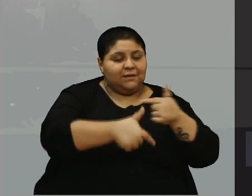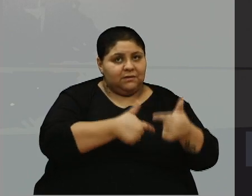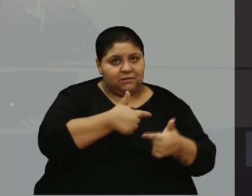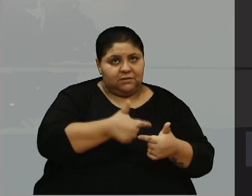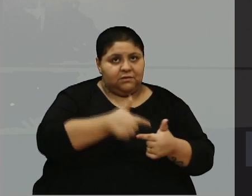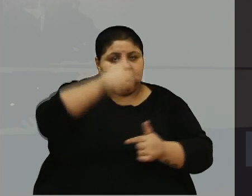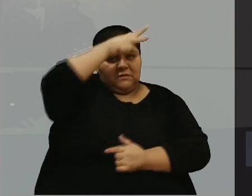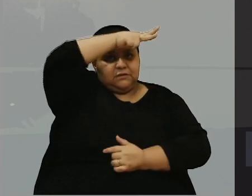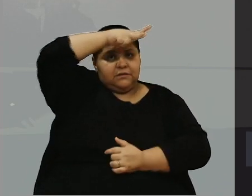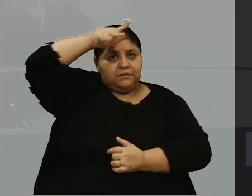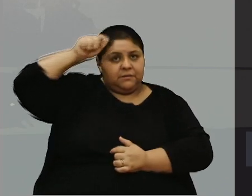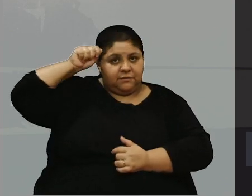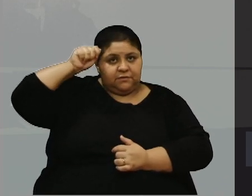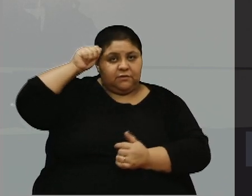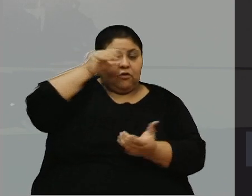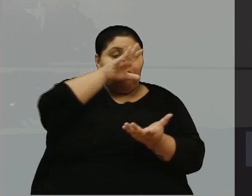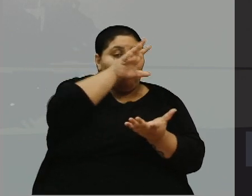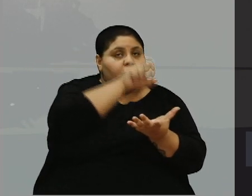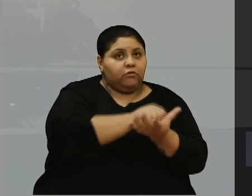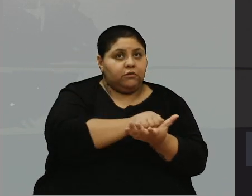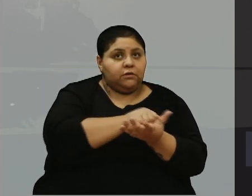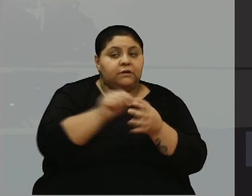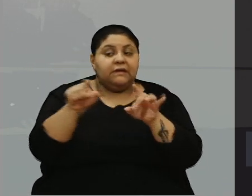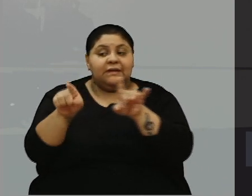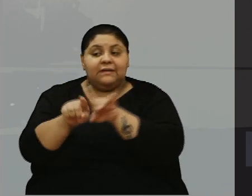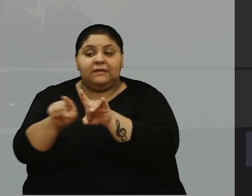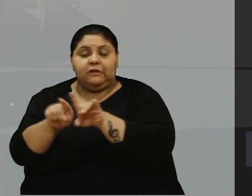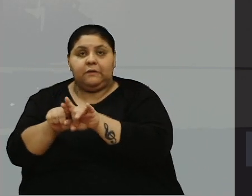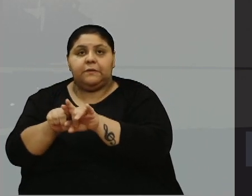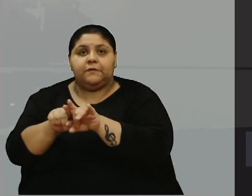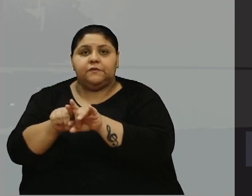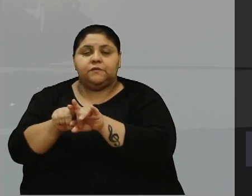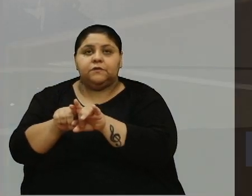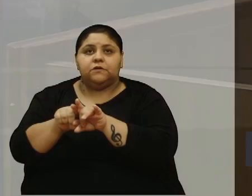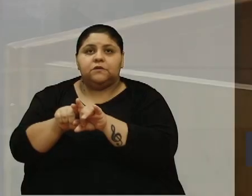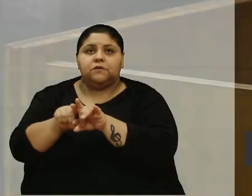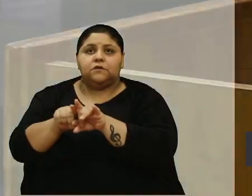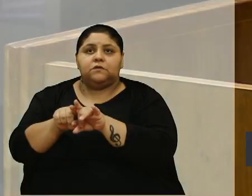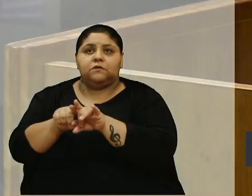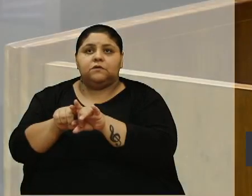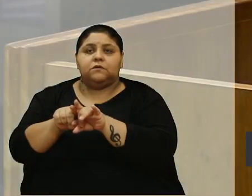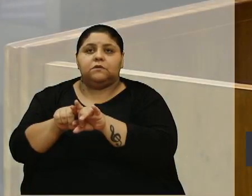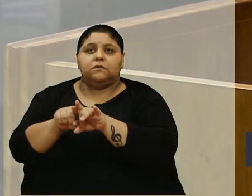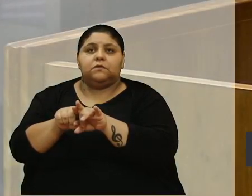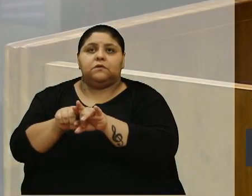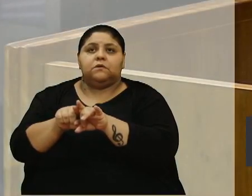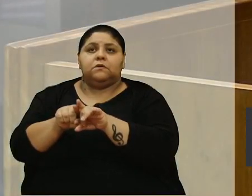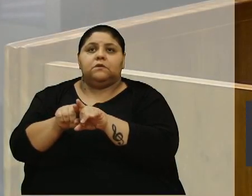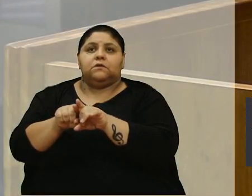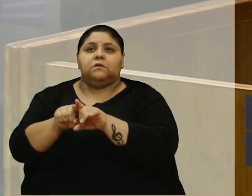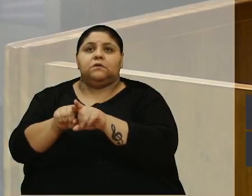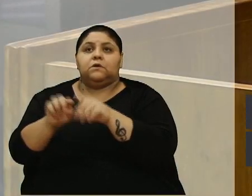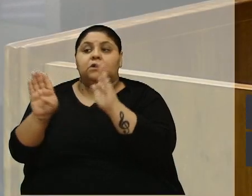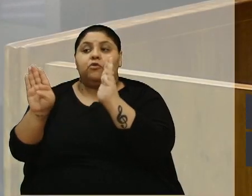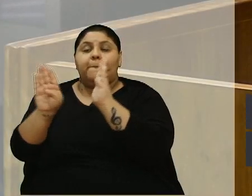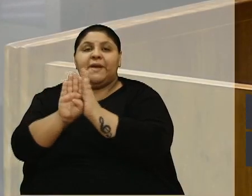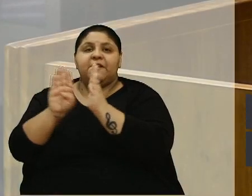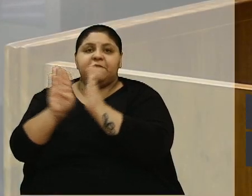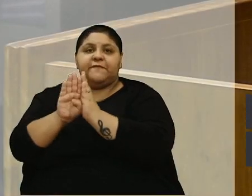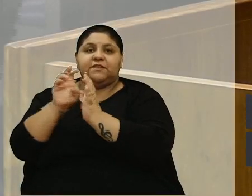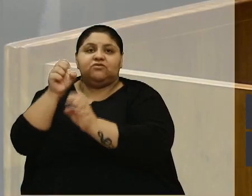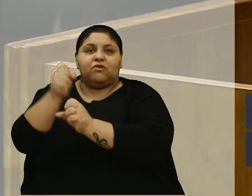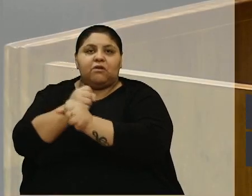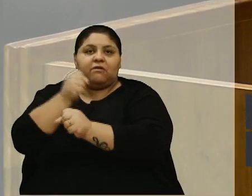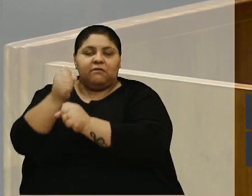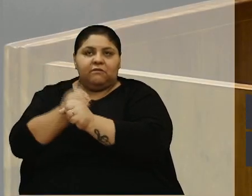o município cadastrou e também a questão dos auxílios, do auxílio reconstrução. Porque,